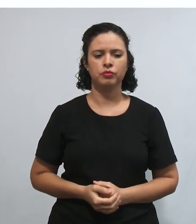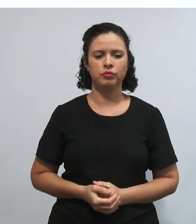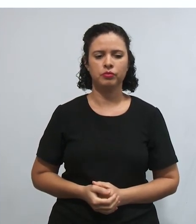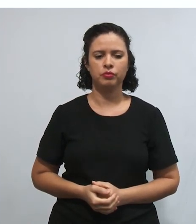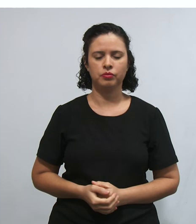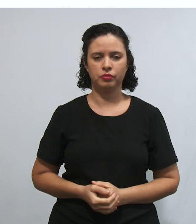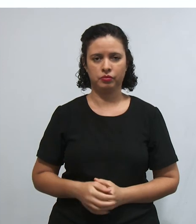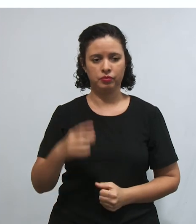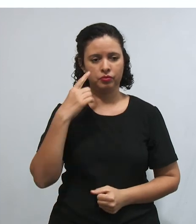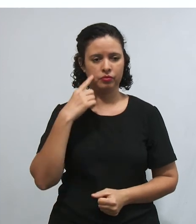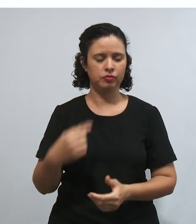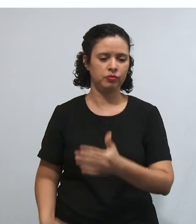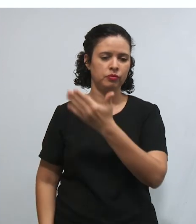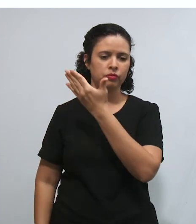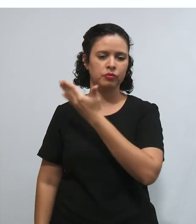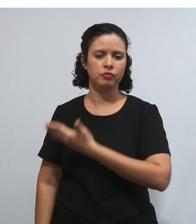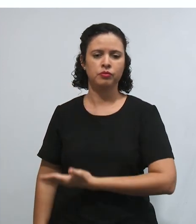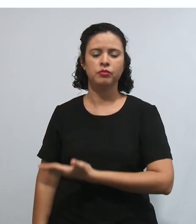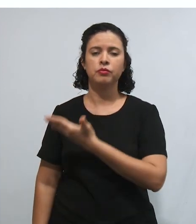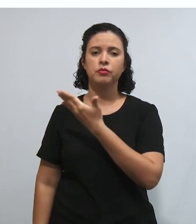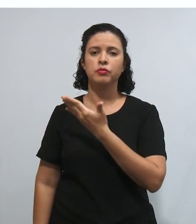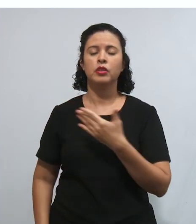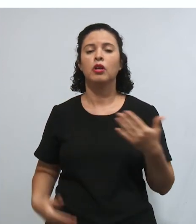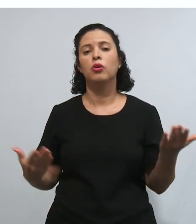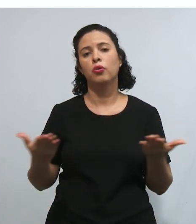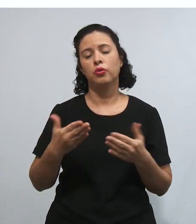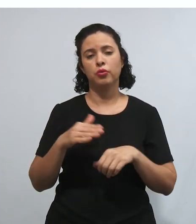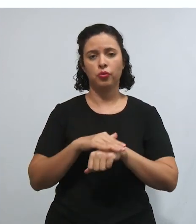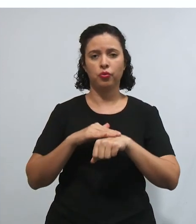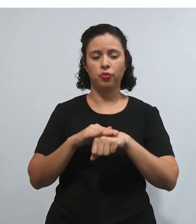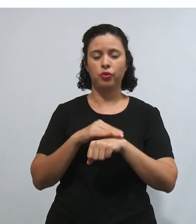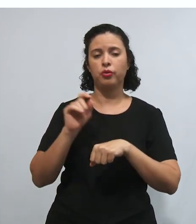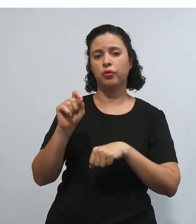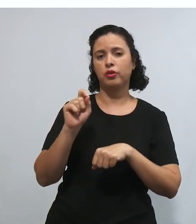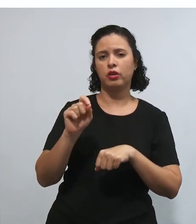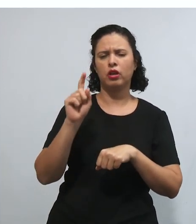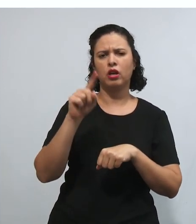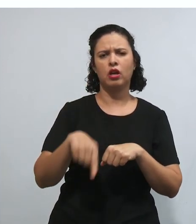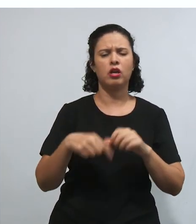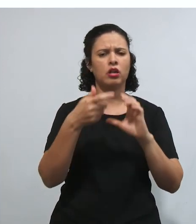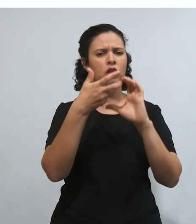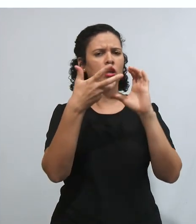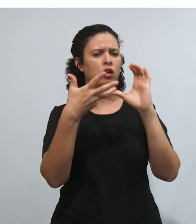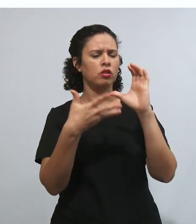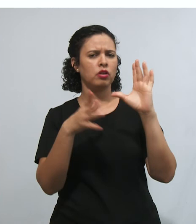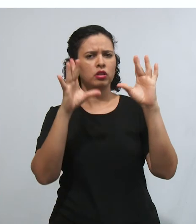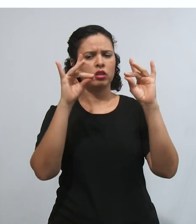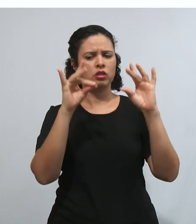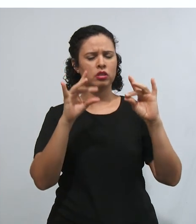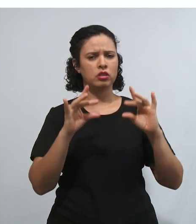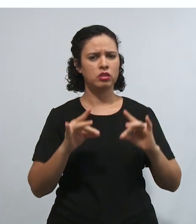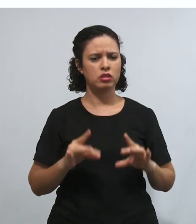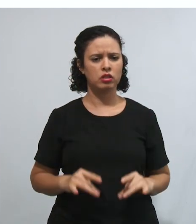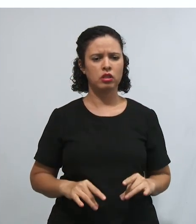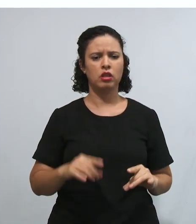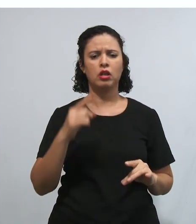E aqui eu vou ter uma conversa com você para a gente falar sobre a classificação das gerações e das dimensões dos direitos